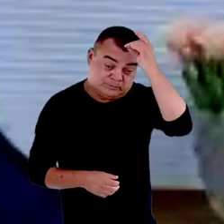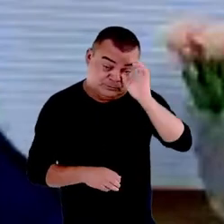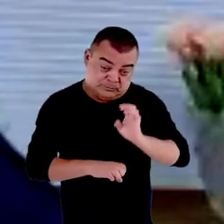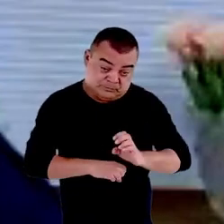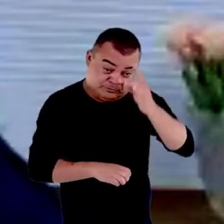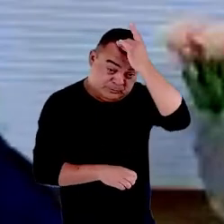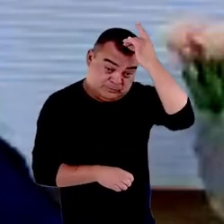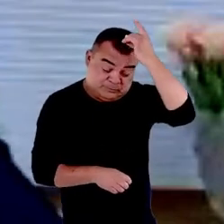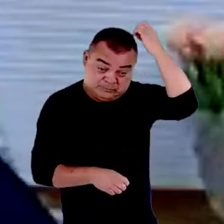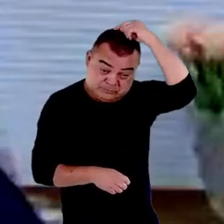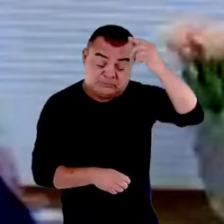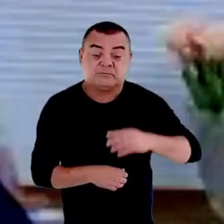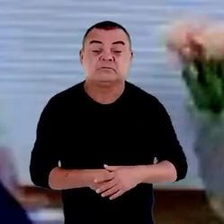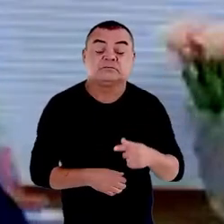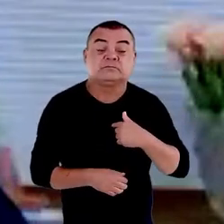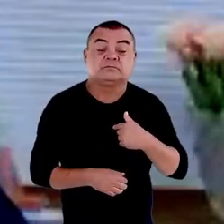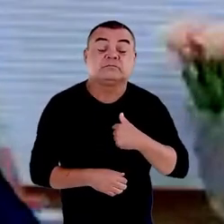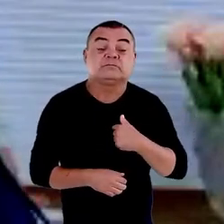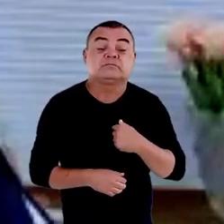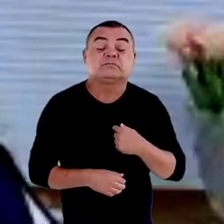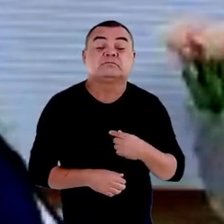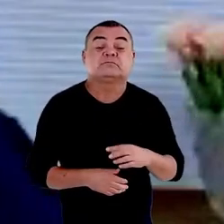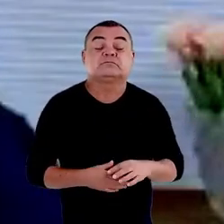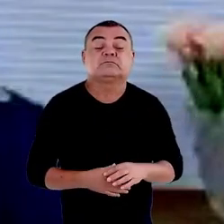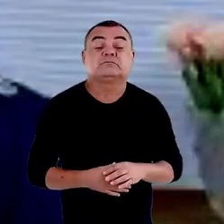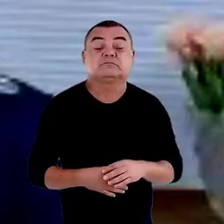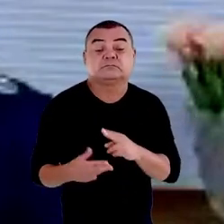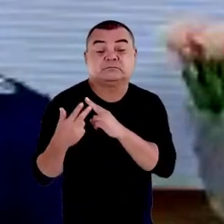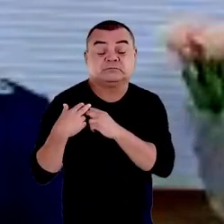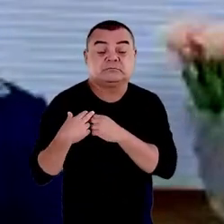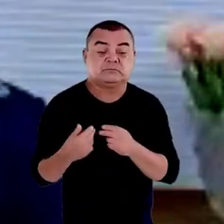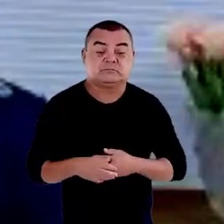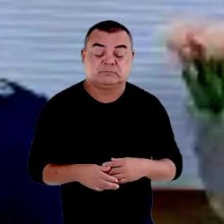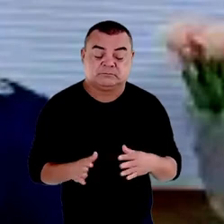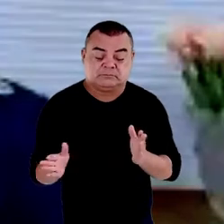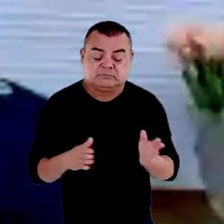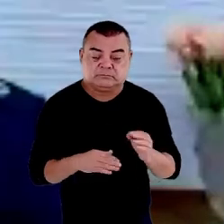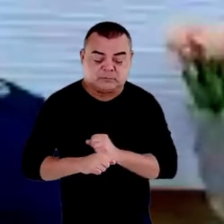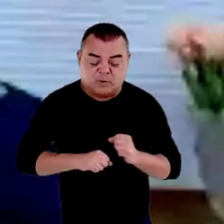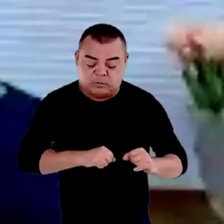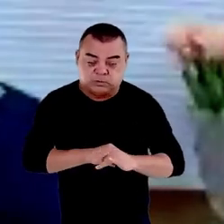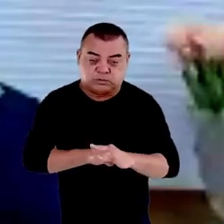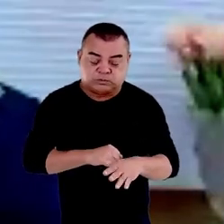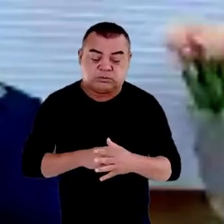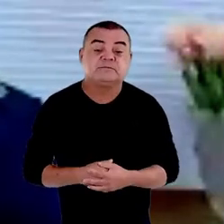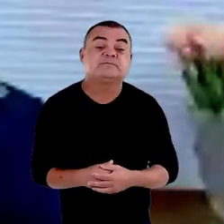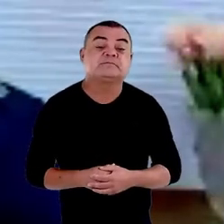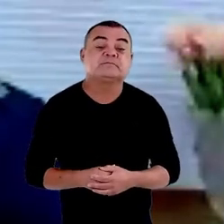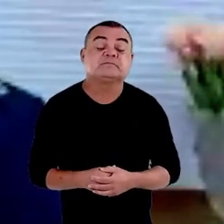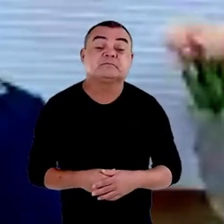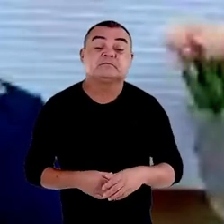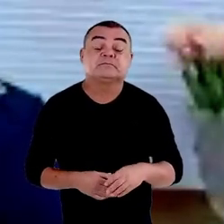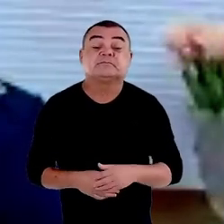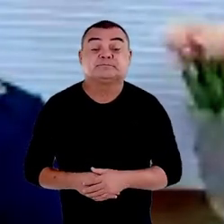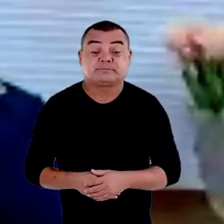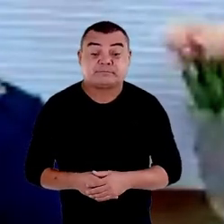eu hoje chefio durante a pandemia pela Covid pela Covid né 19